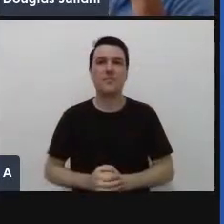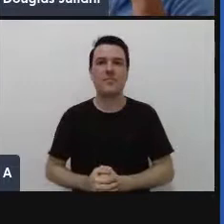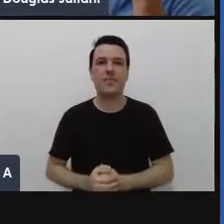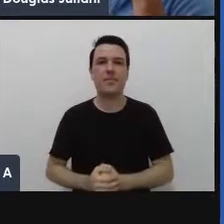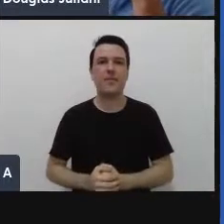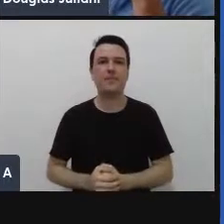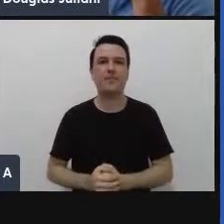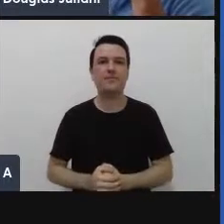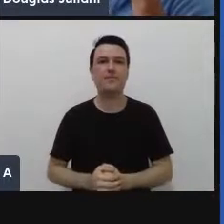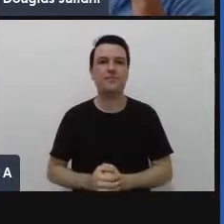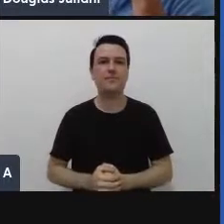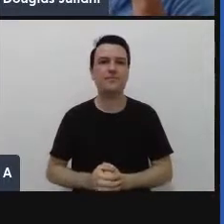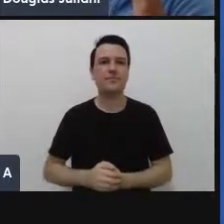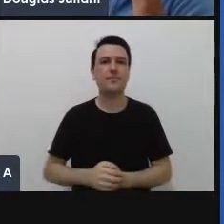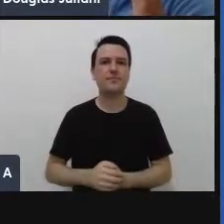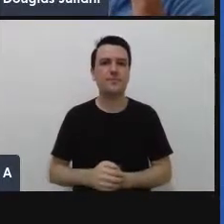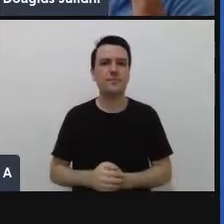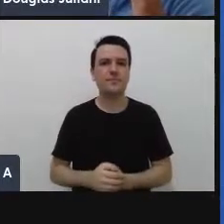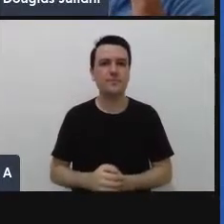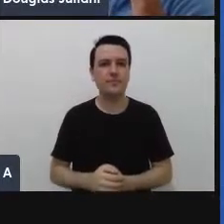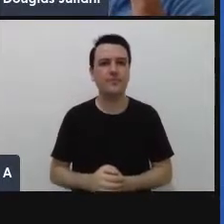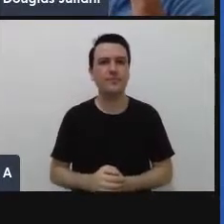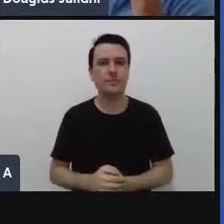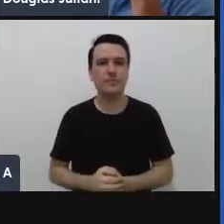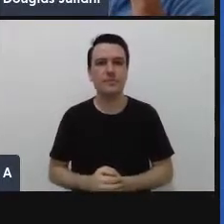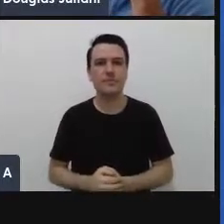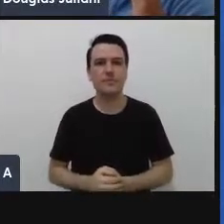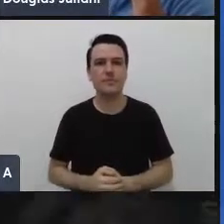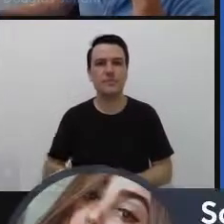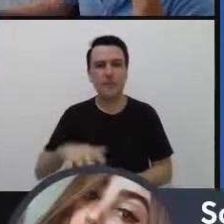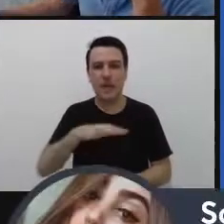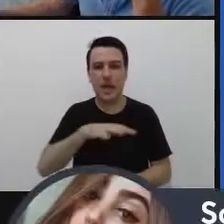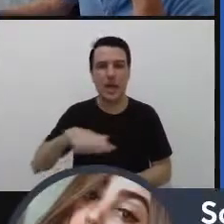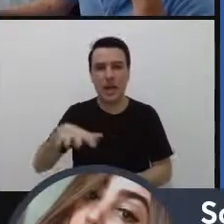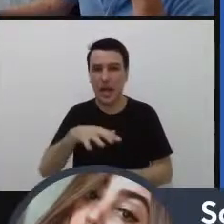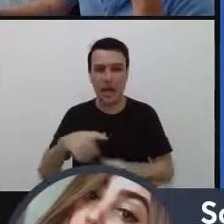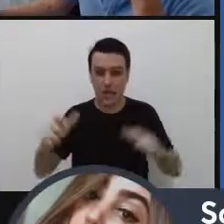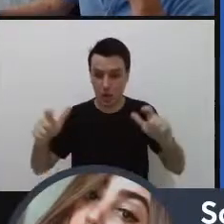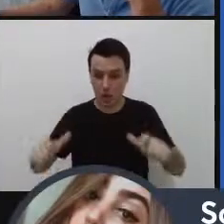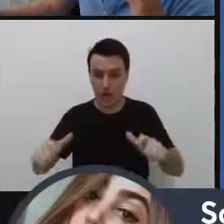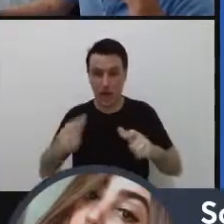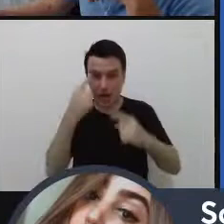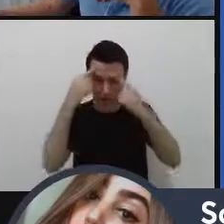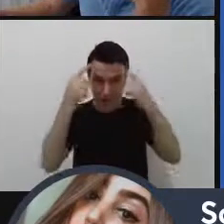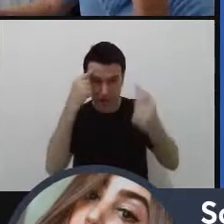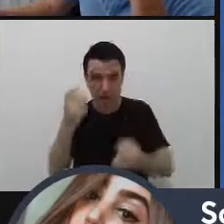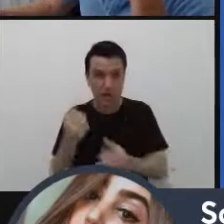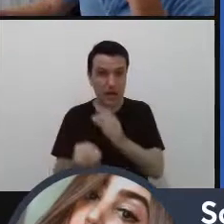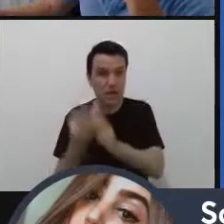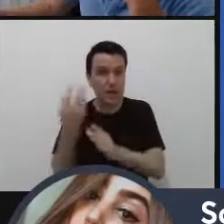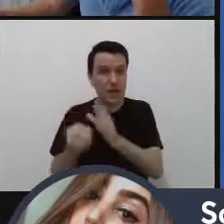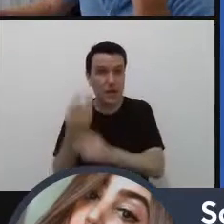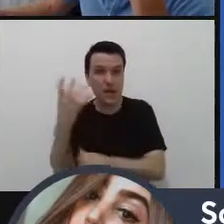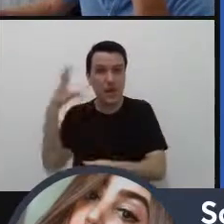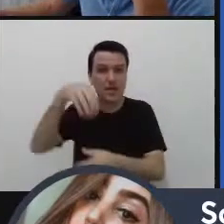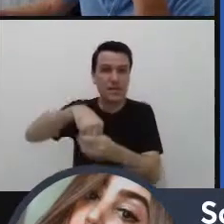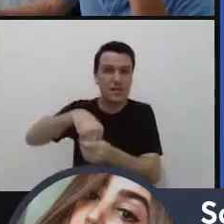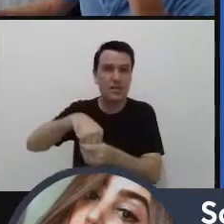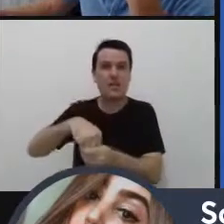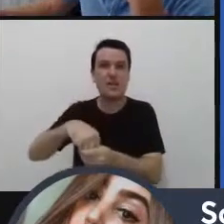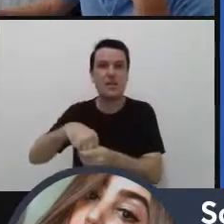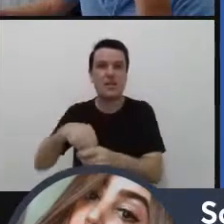teria mais diálogo entre isso aqui eu já li uma área criativa onde os alunos podem criar dentro de suas matérias Scarlett Cardoso